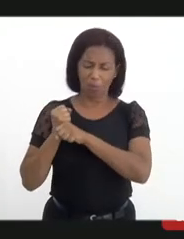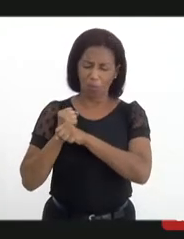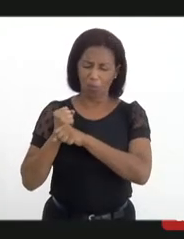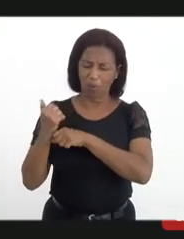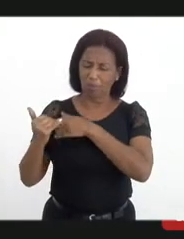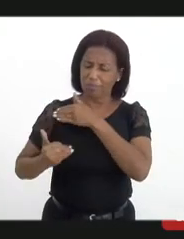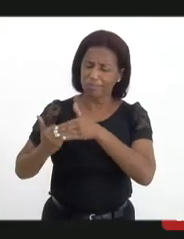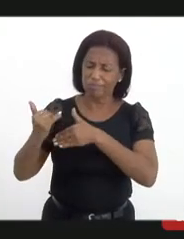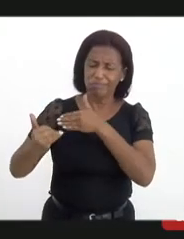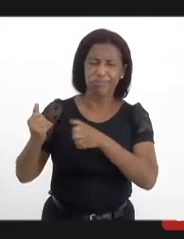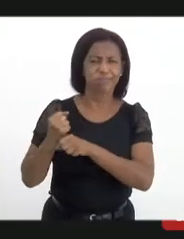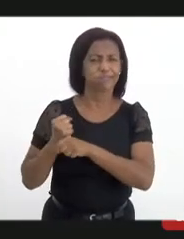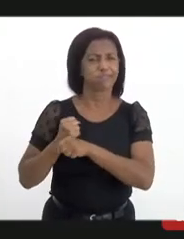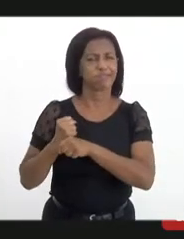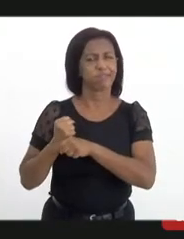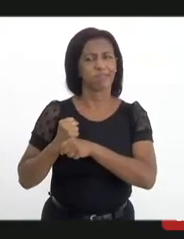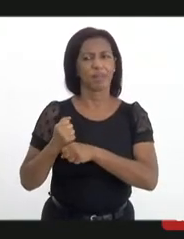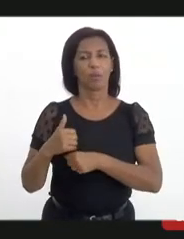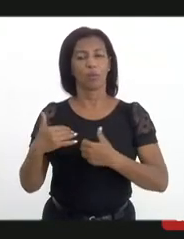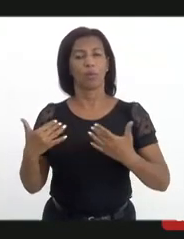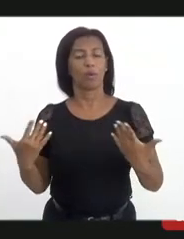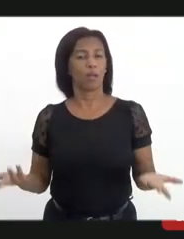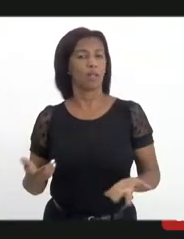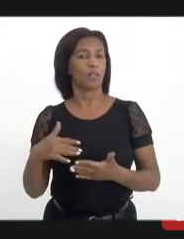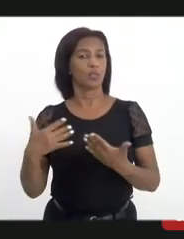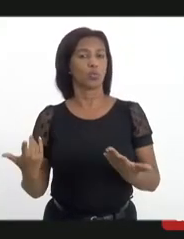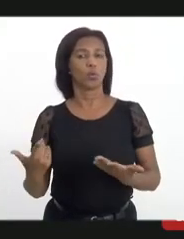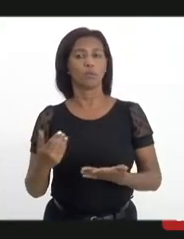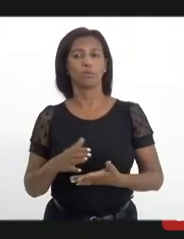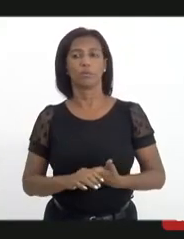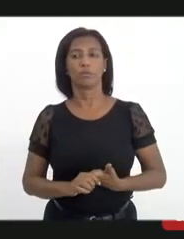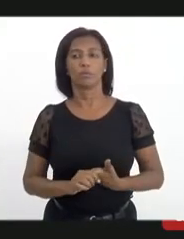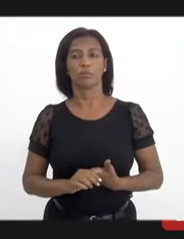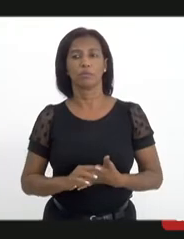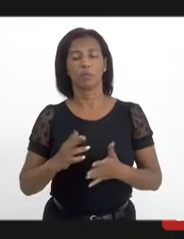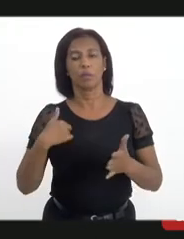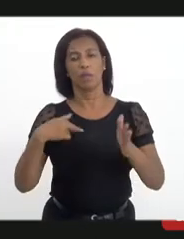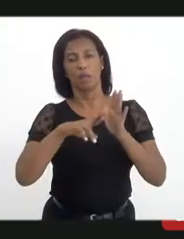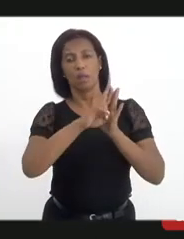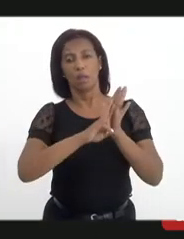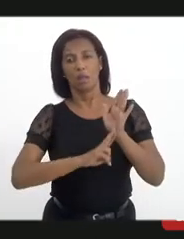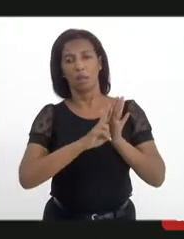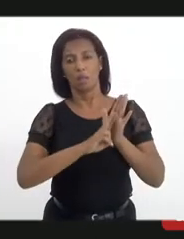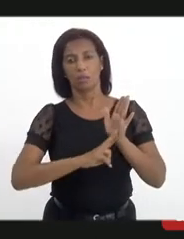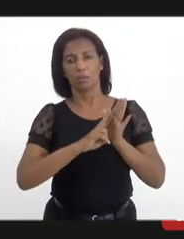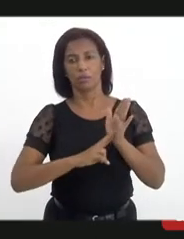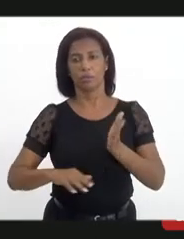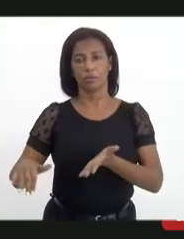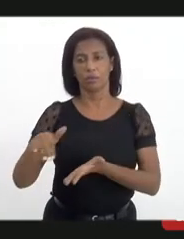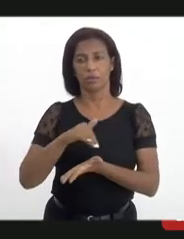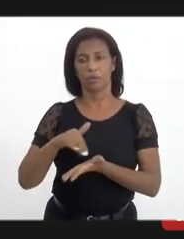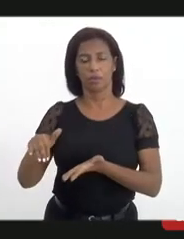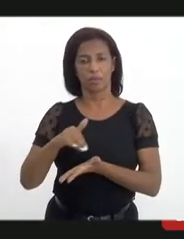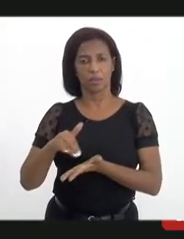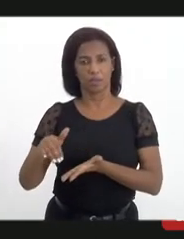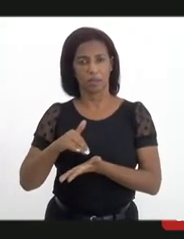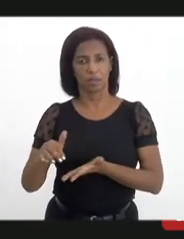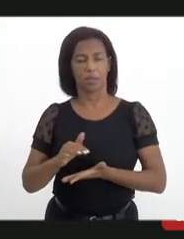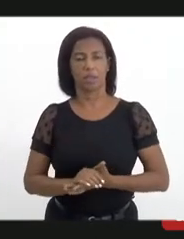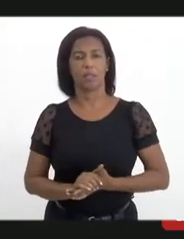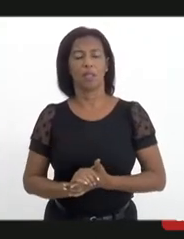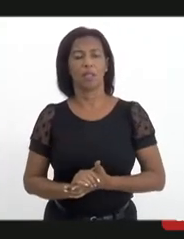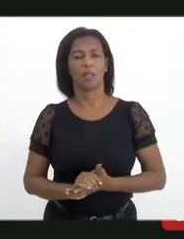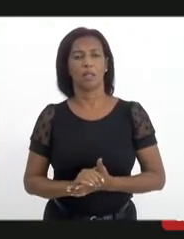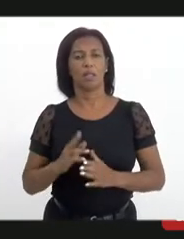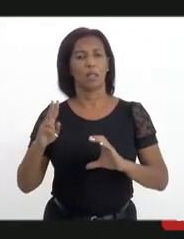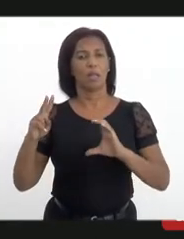muitos anos. Aliás, quando fui subrelatória da CPI na Câmara